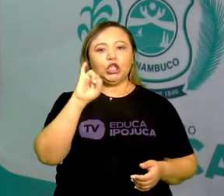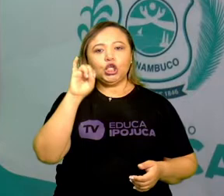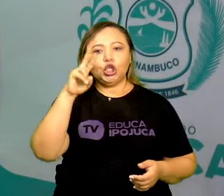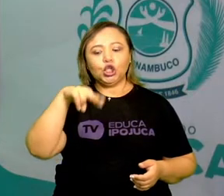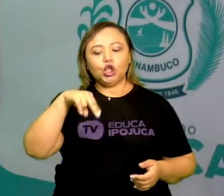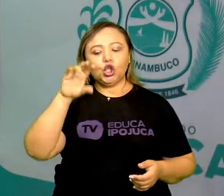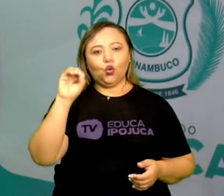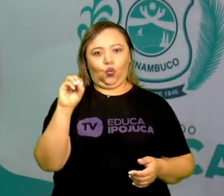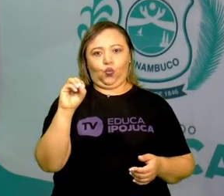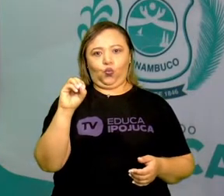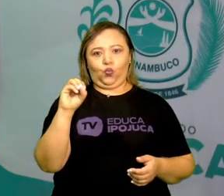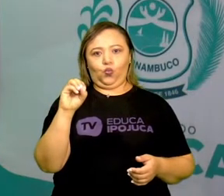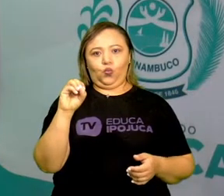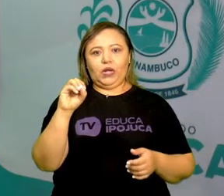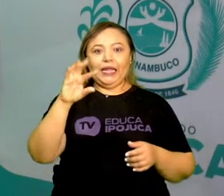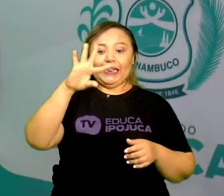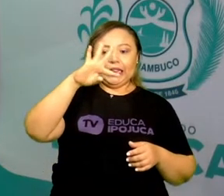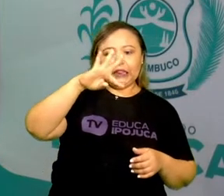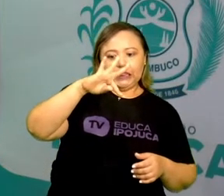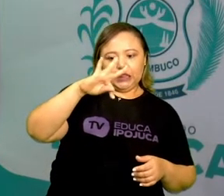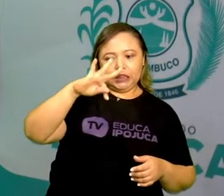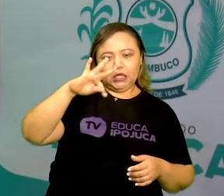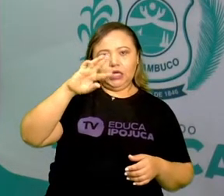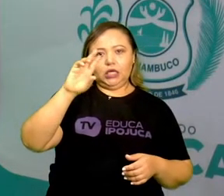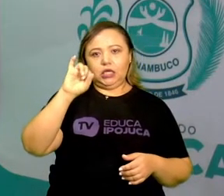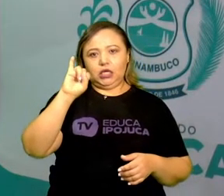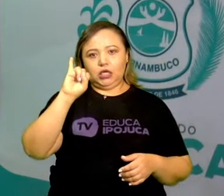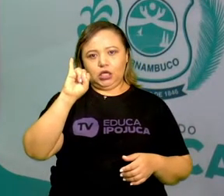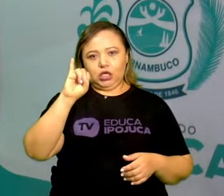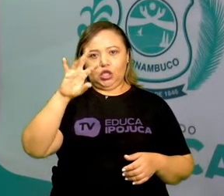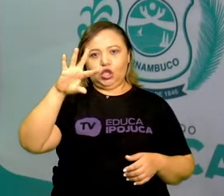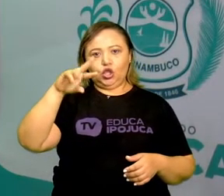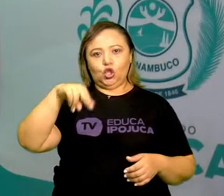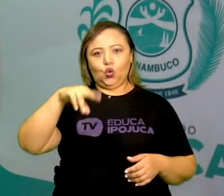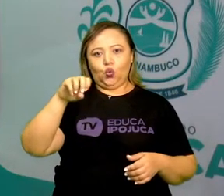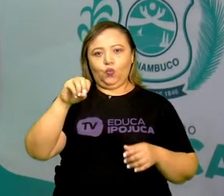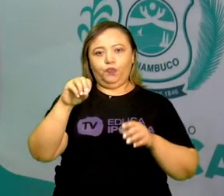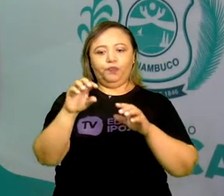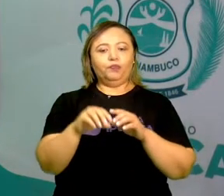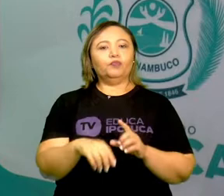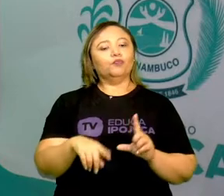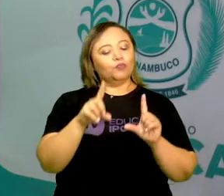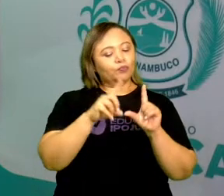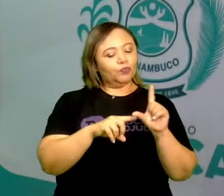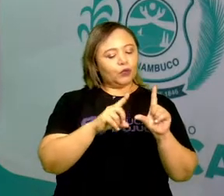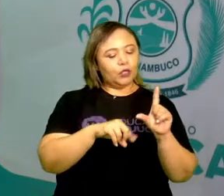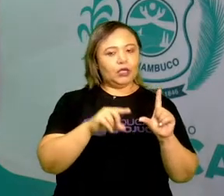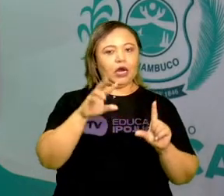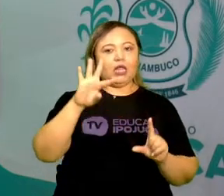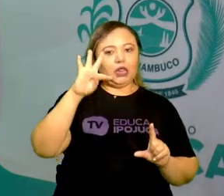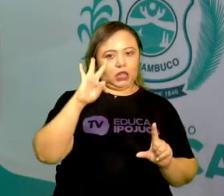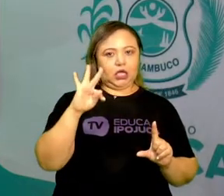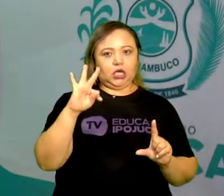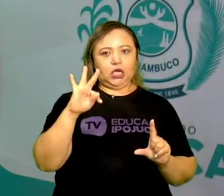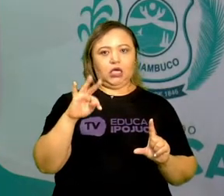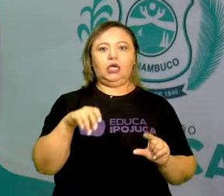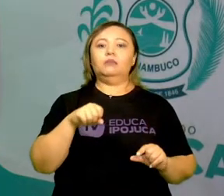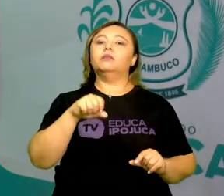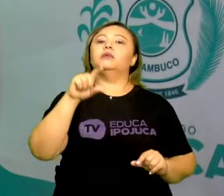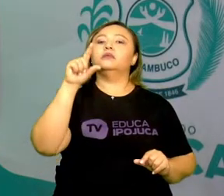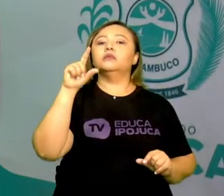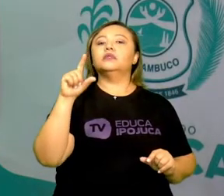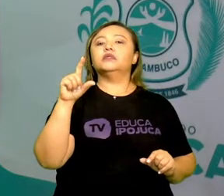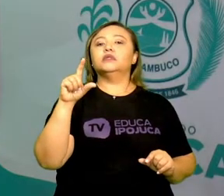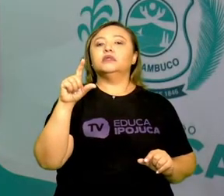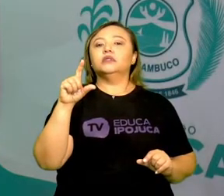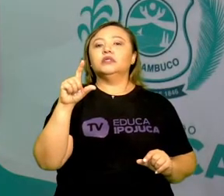destacada, está escrita com letra maiúscula. Dias, e por que a